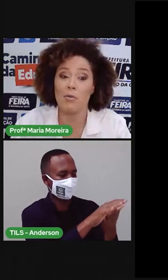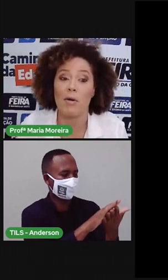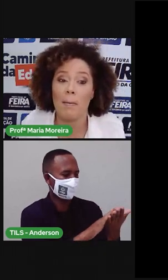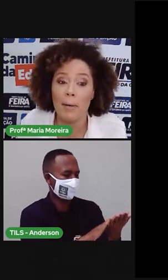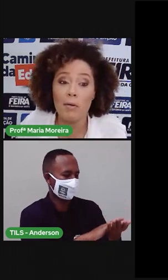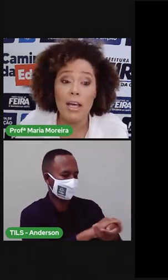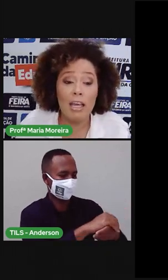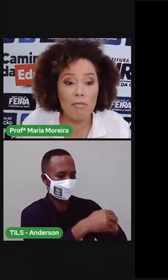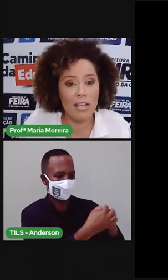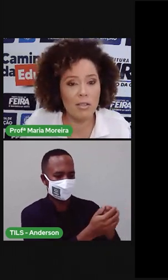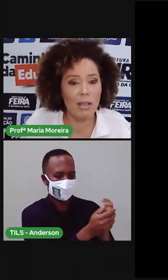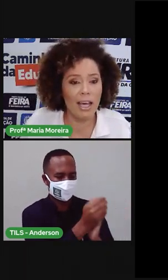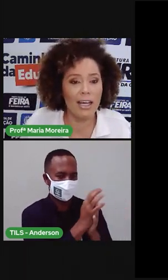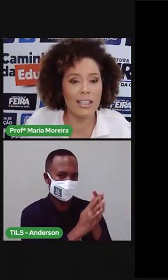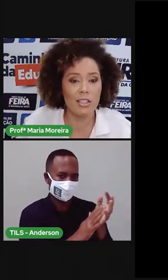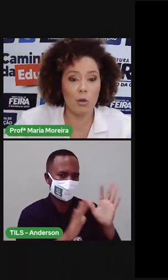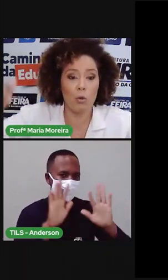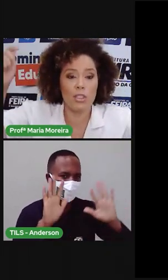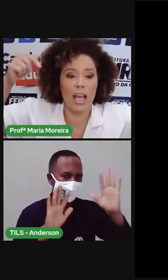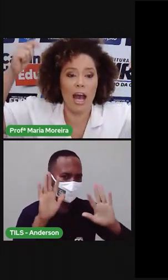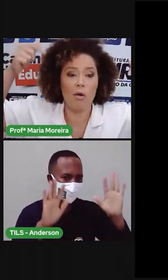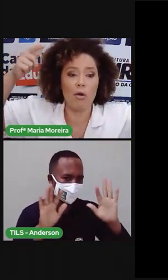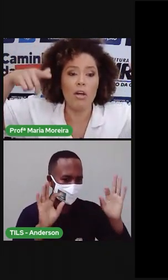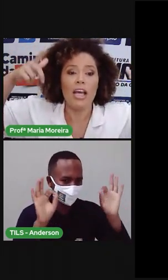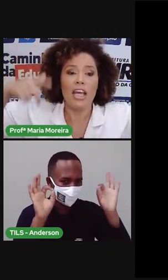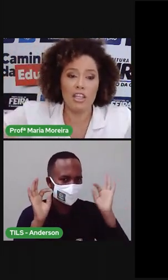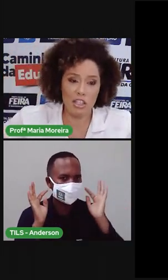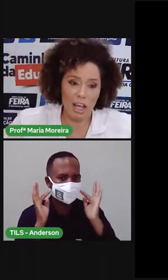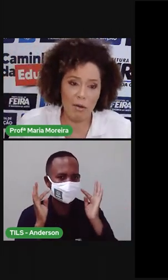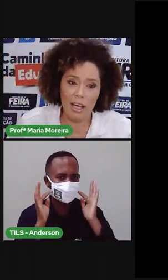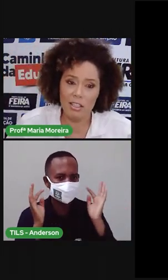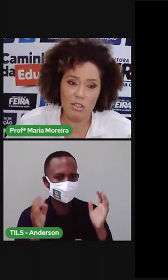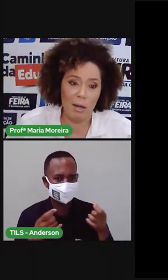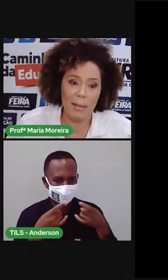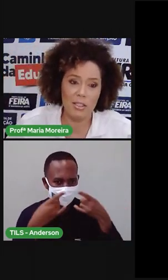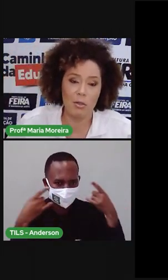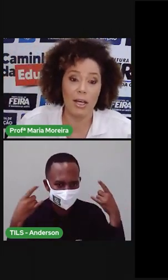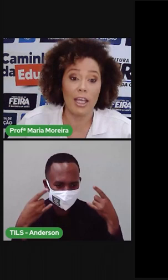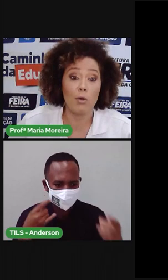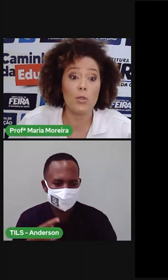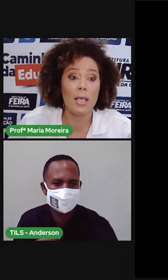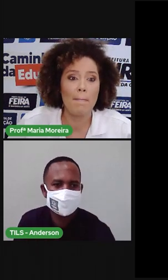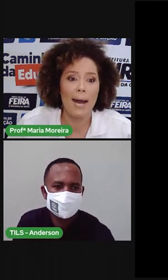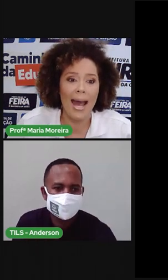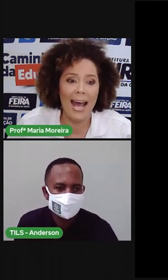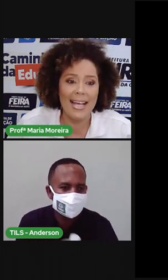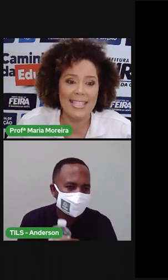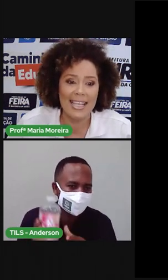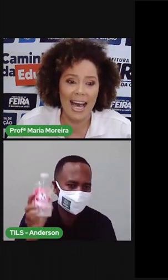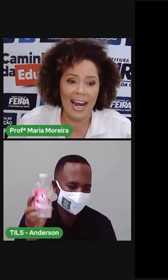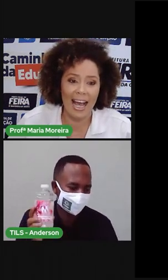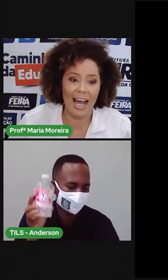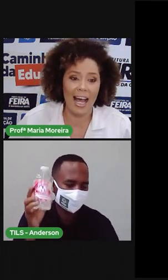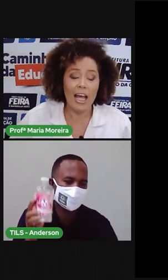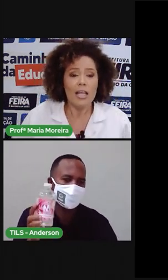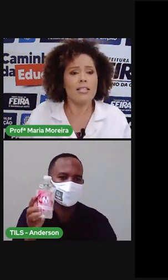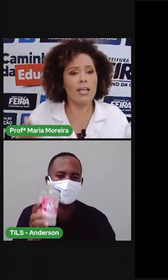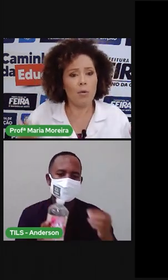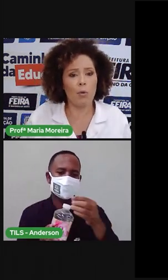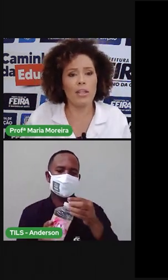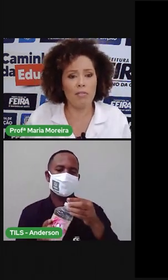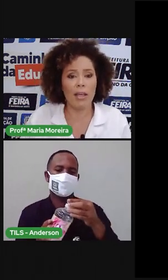lava uma mão. E façam o quê, Anderson? Usem álcool em gel, que antes já passou aí. Usem máscara,